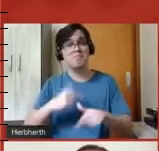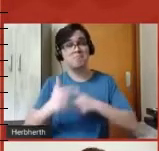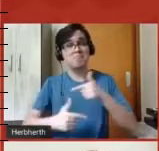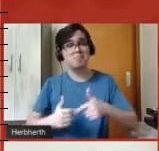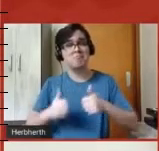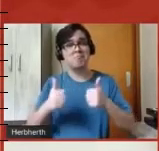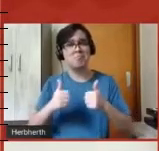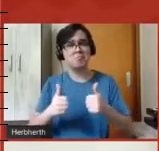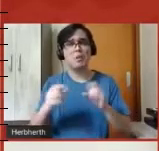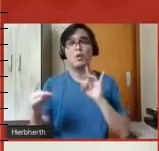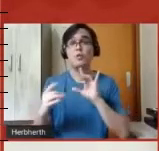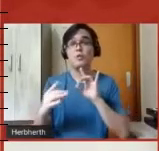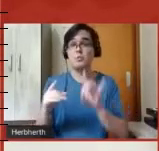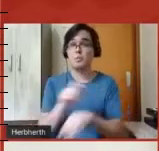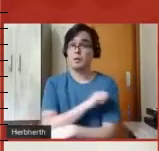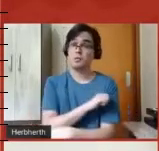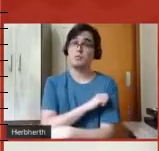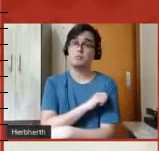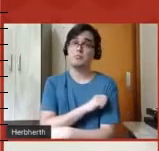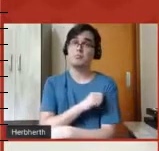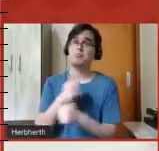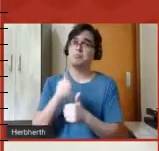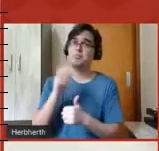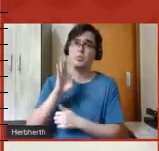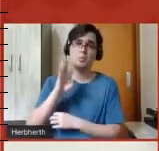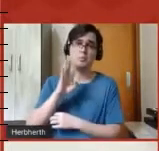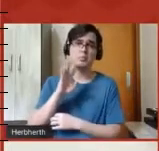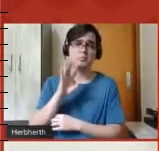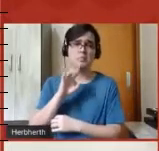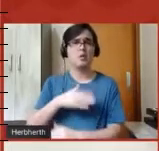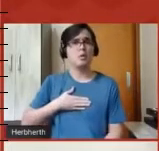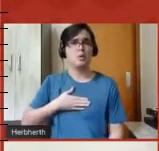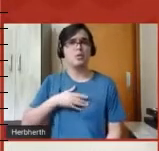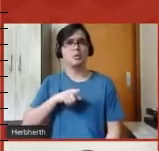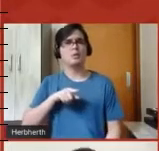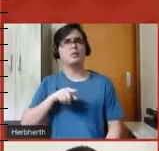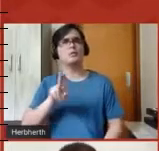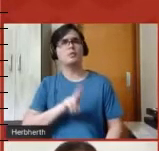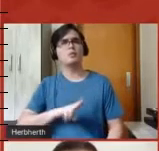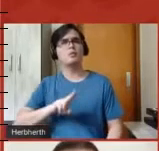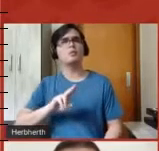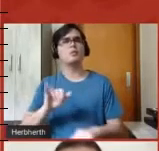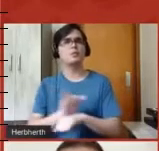feedback dos alunos foi bem legal nesse... em relação ao uso dessa técnica.